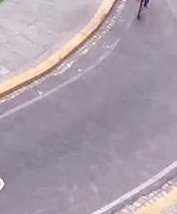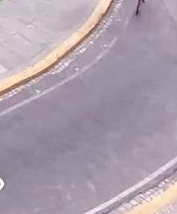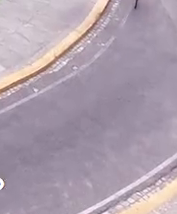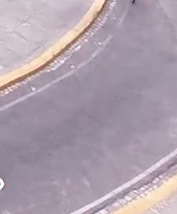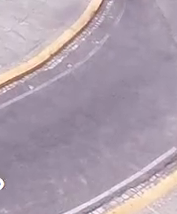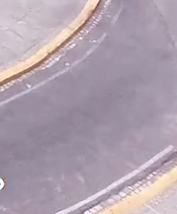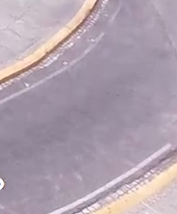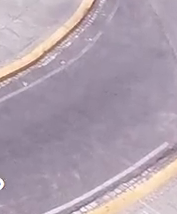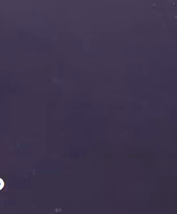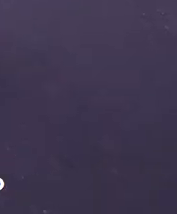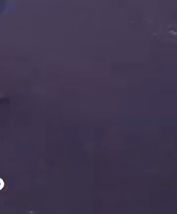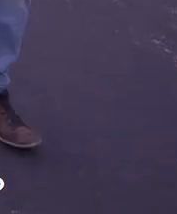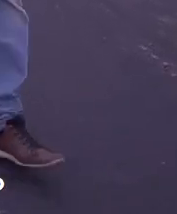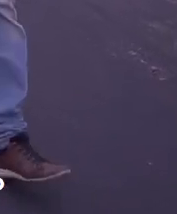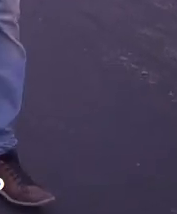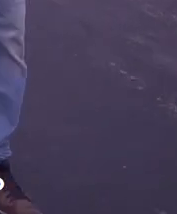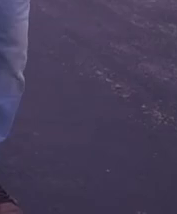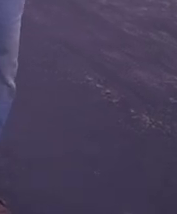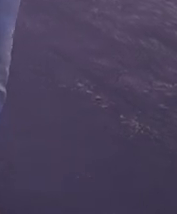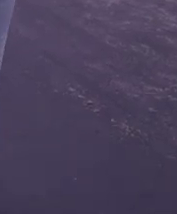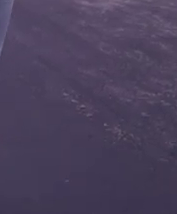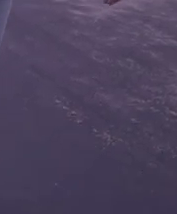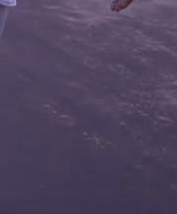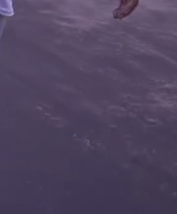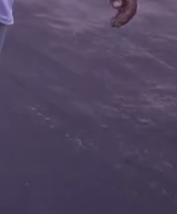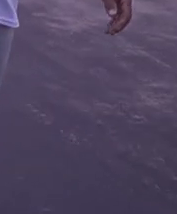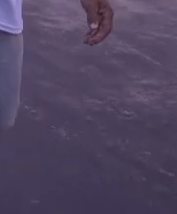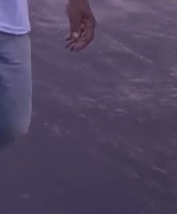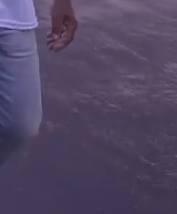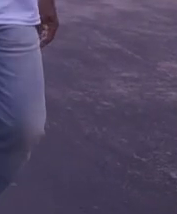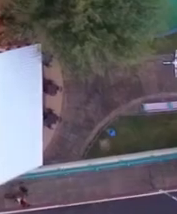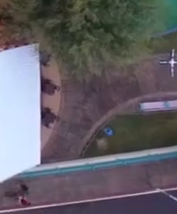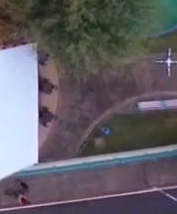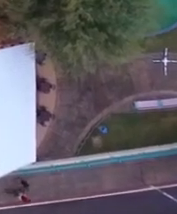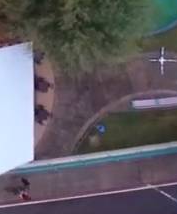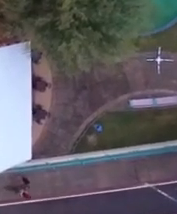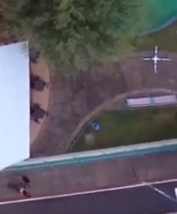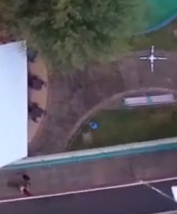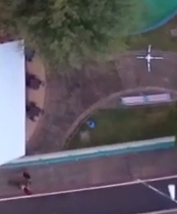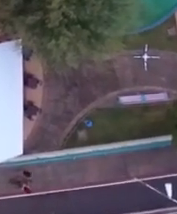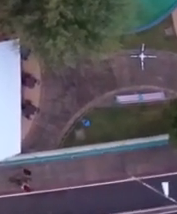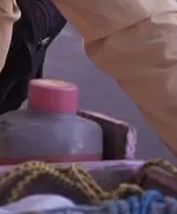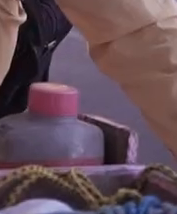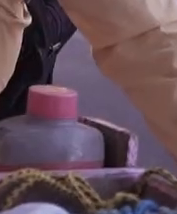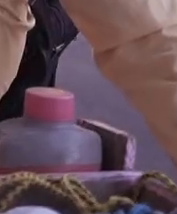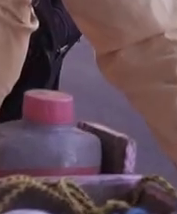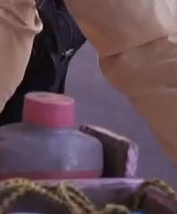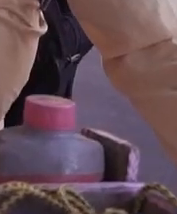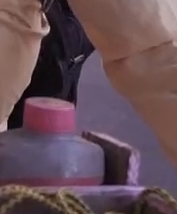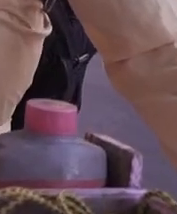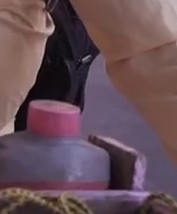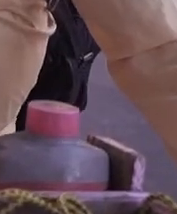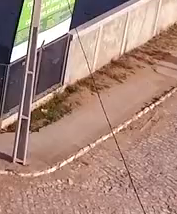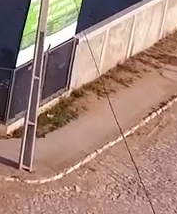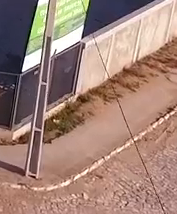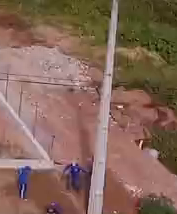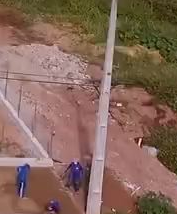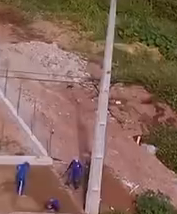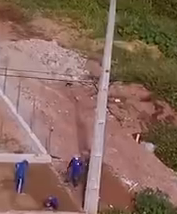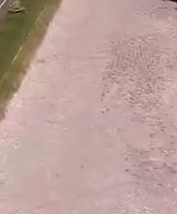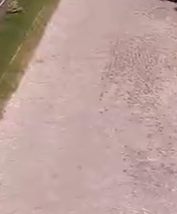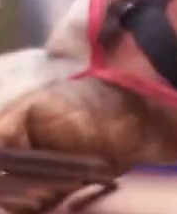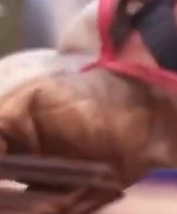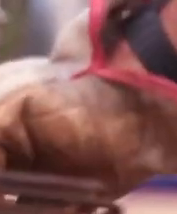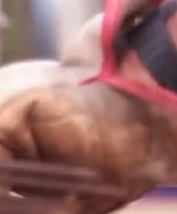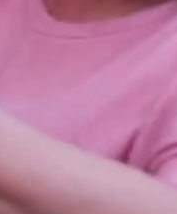Mossoró seguir, passo a passo, mudando e melhorando. 15 de novembro é a rosa, é o onze